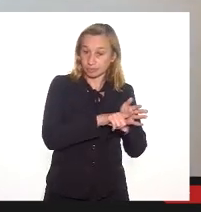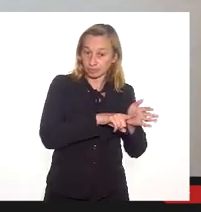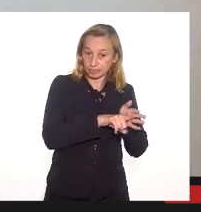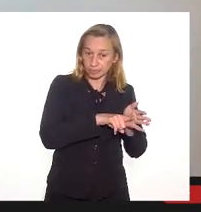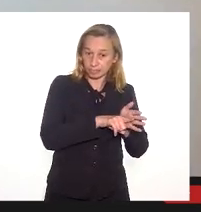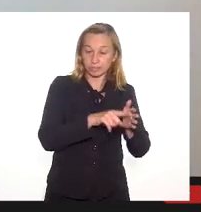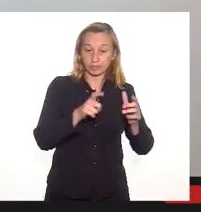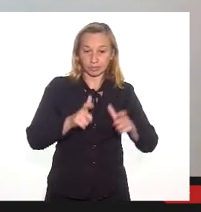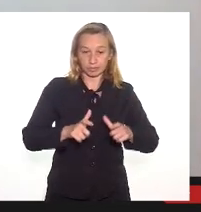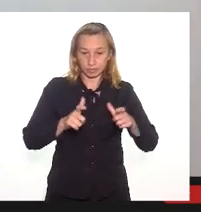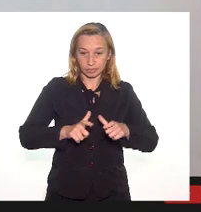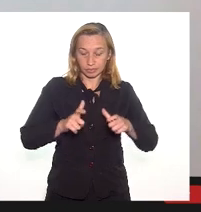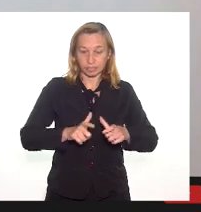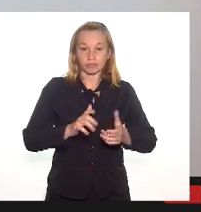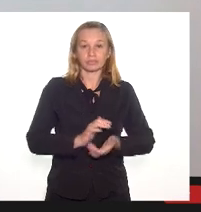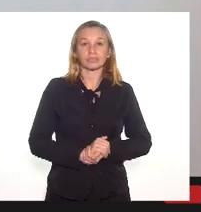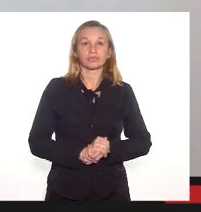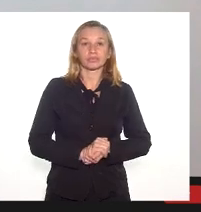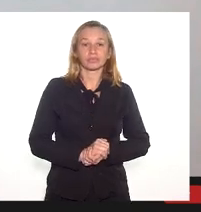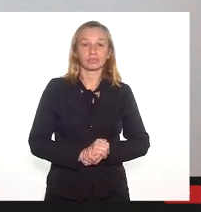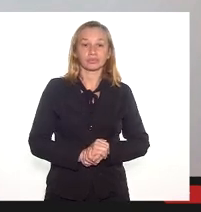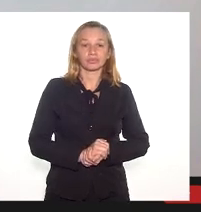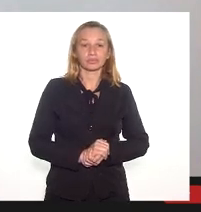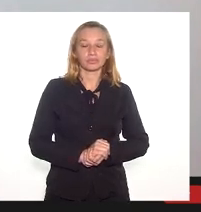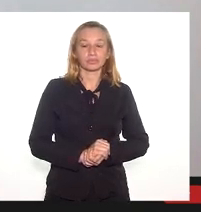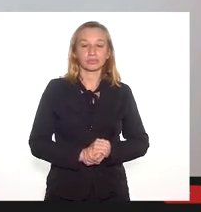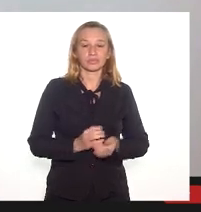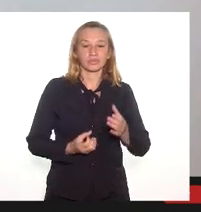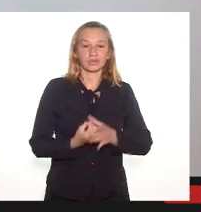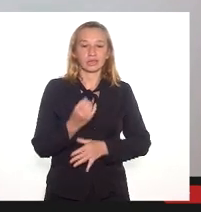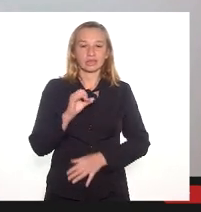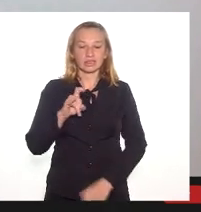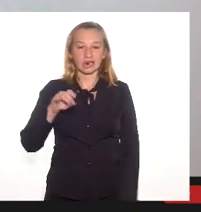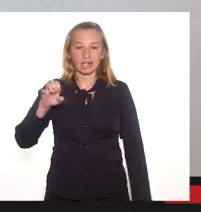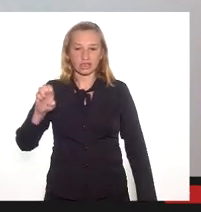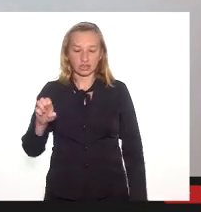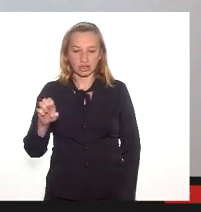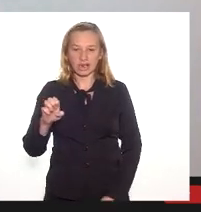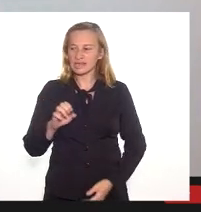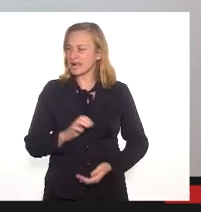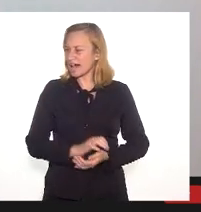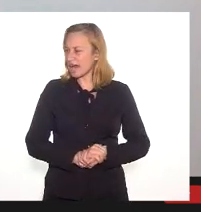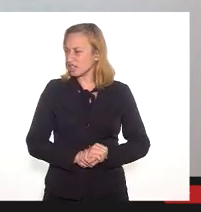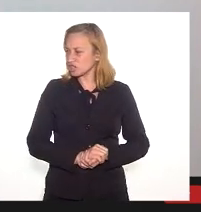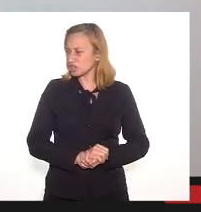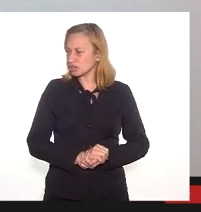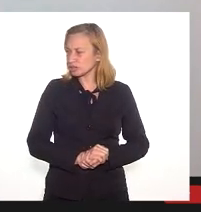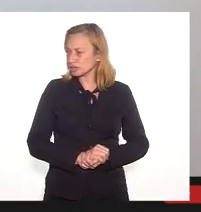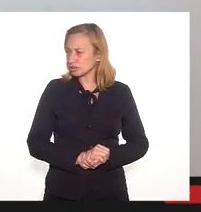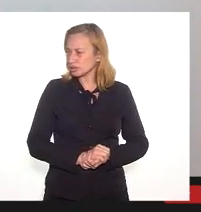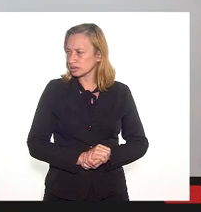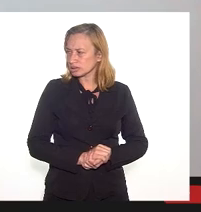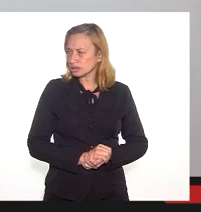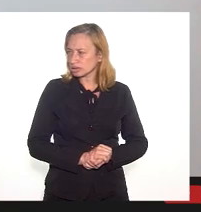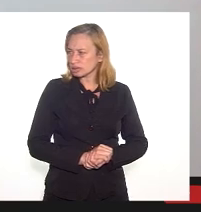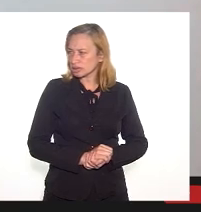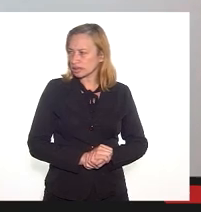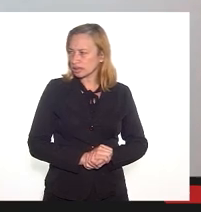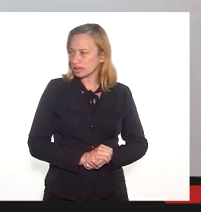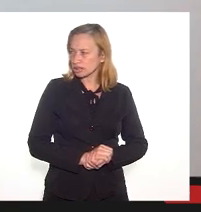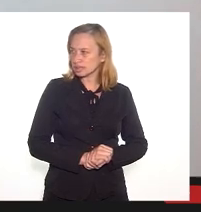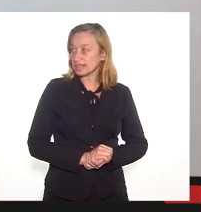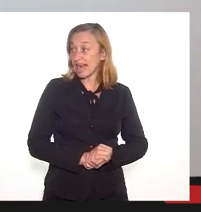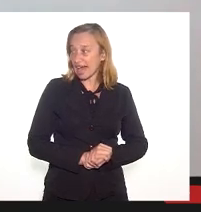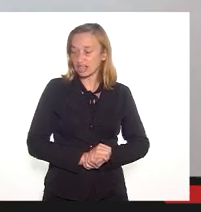local onde está sendo implantado o novo CEARG, né? Eu já participo anteriormente de outra audiência pública,